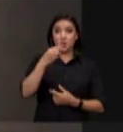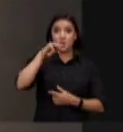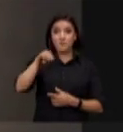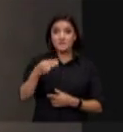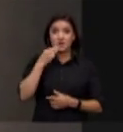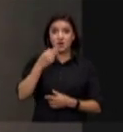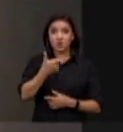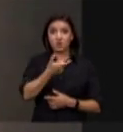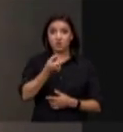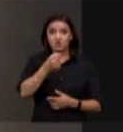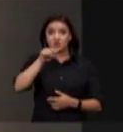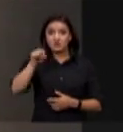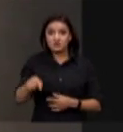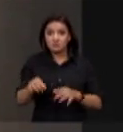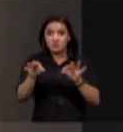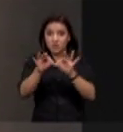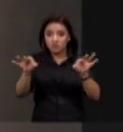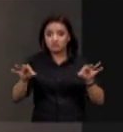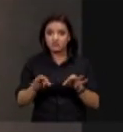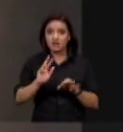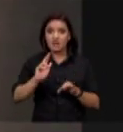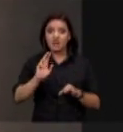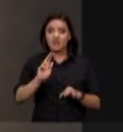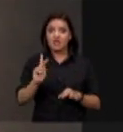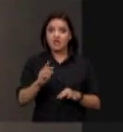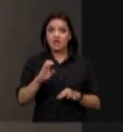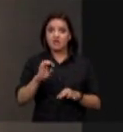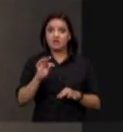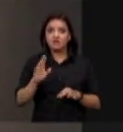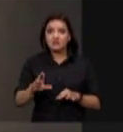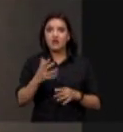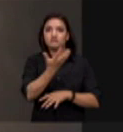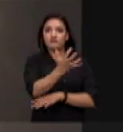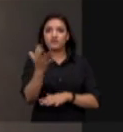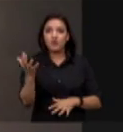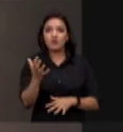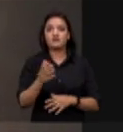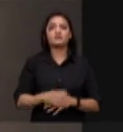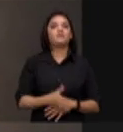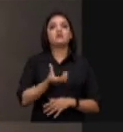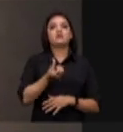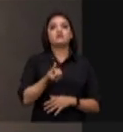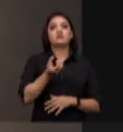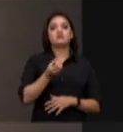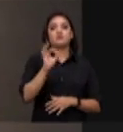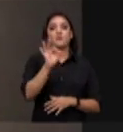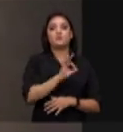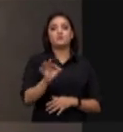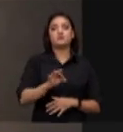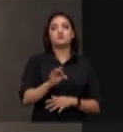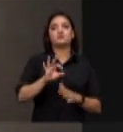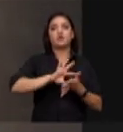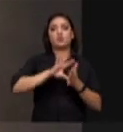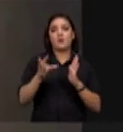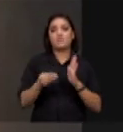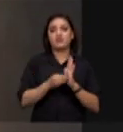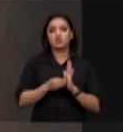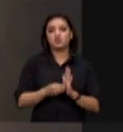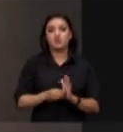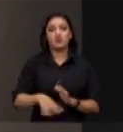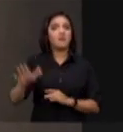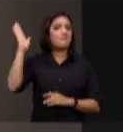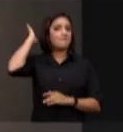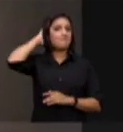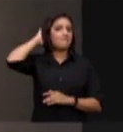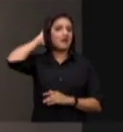hectares de floresta. Oito vezes a cidade de São Paulo. 60% foi na Amazônia, 770 mil hectares. O Pará,